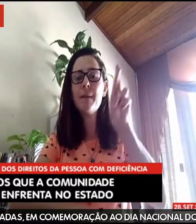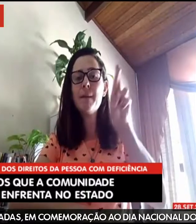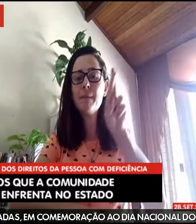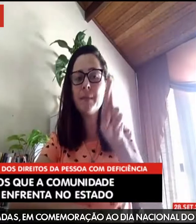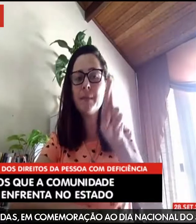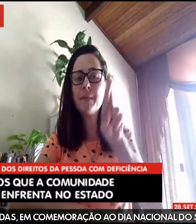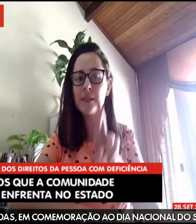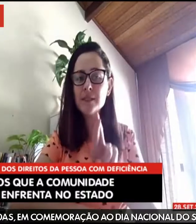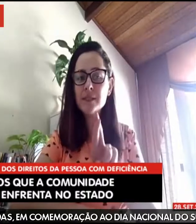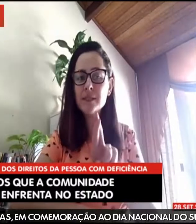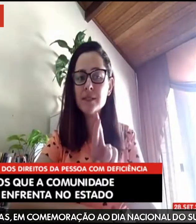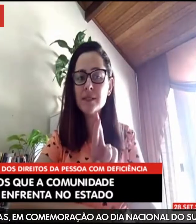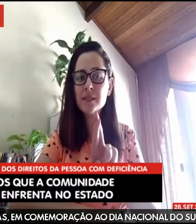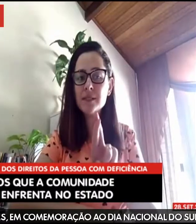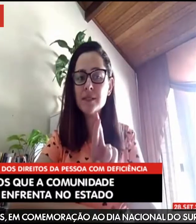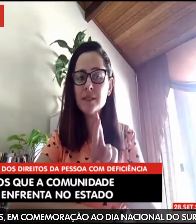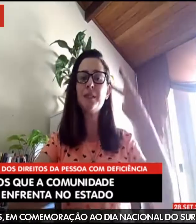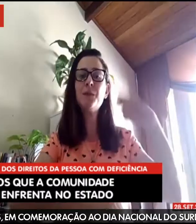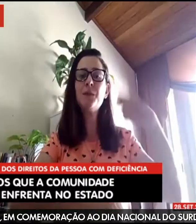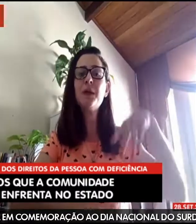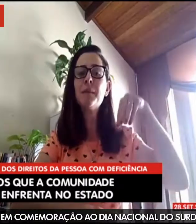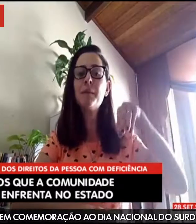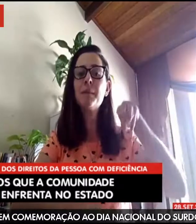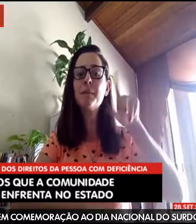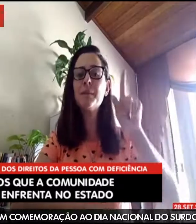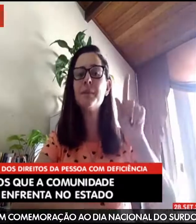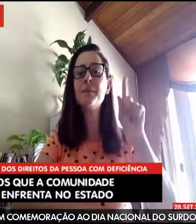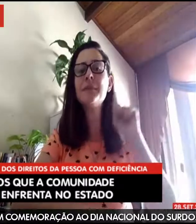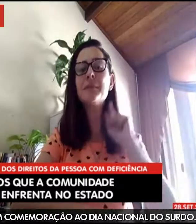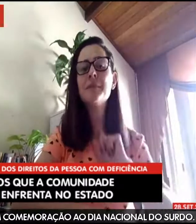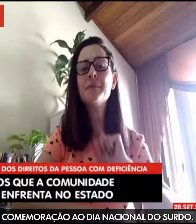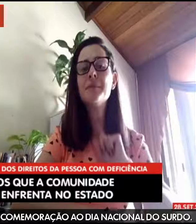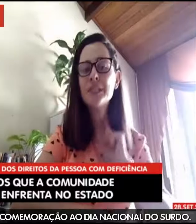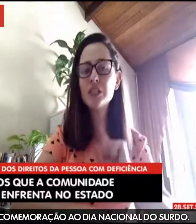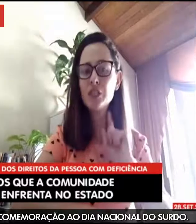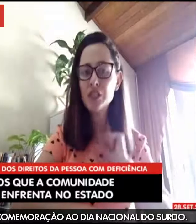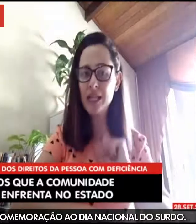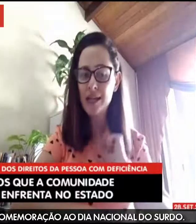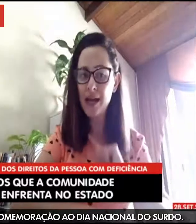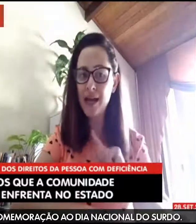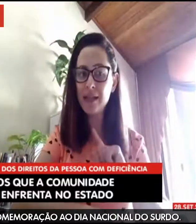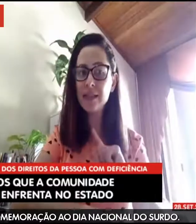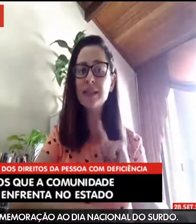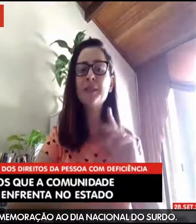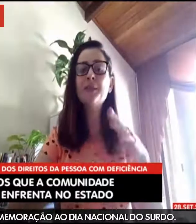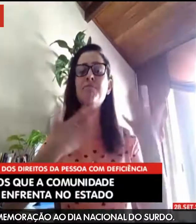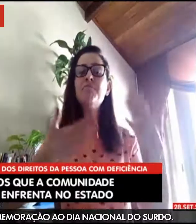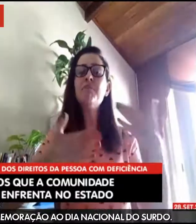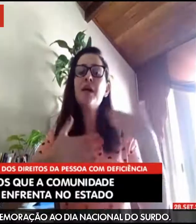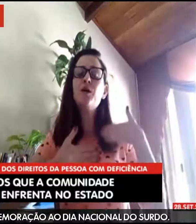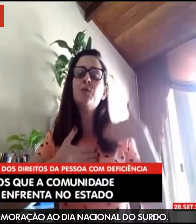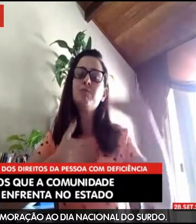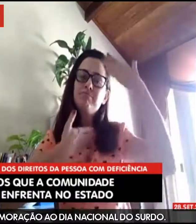Volta a sala dela. Volta a sala dela.